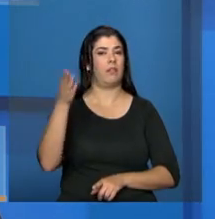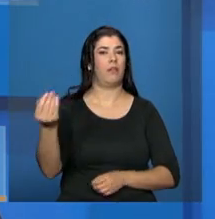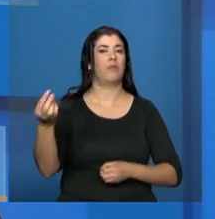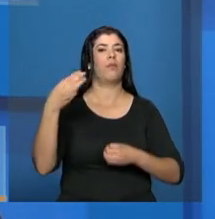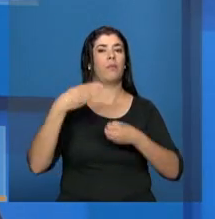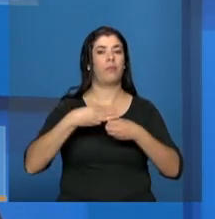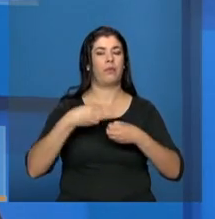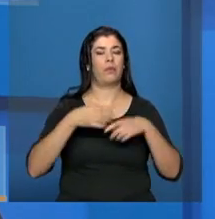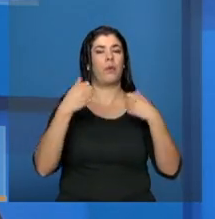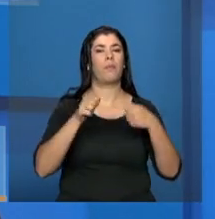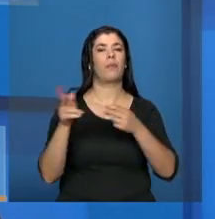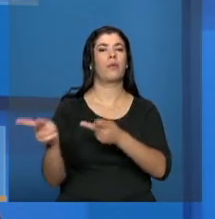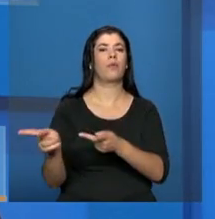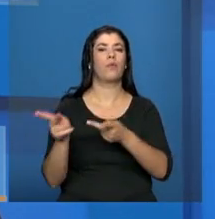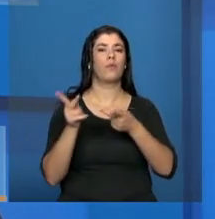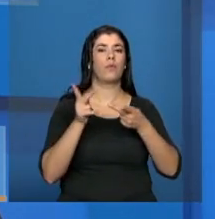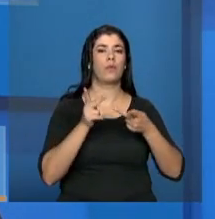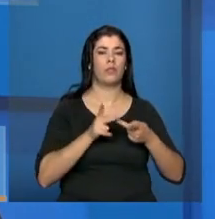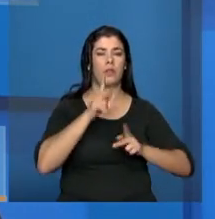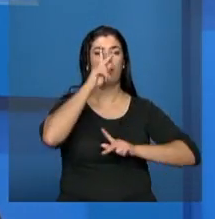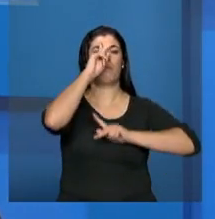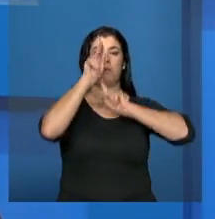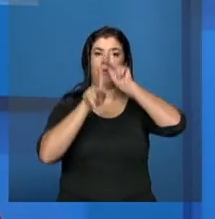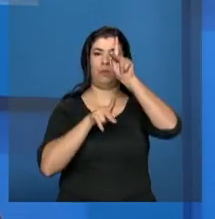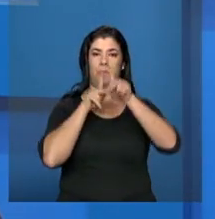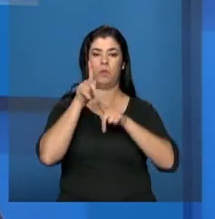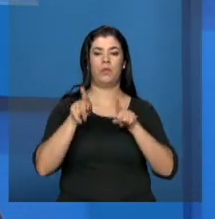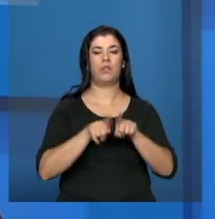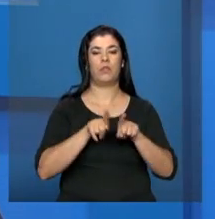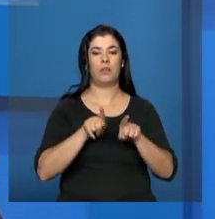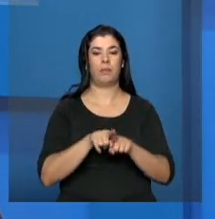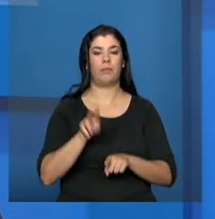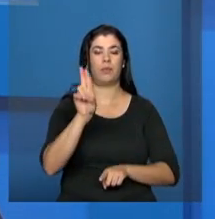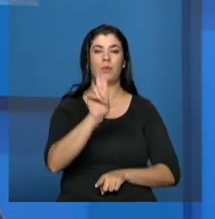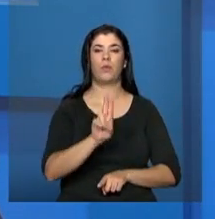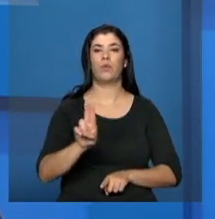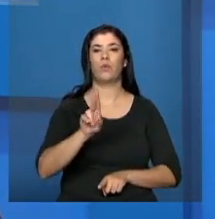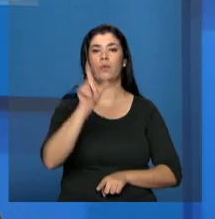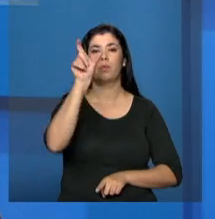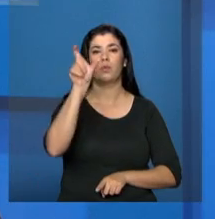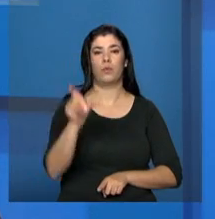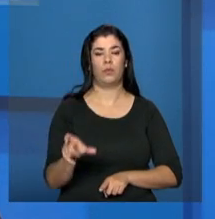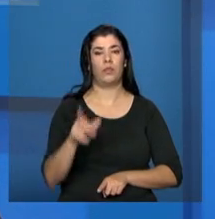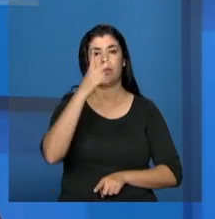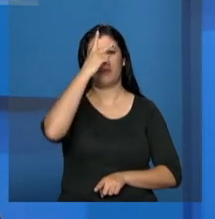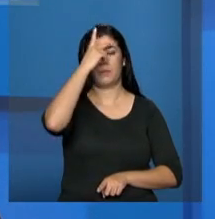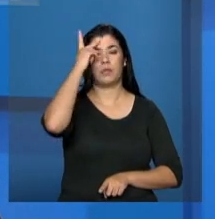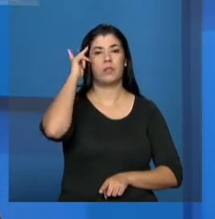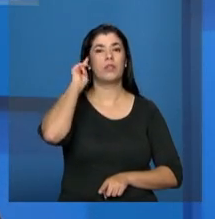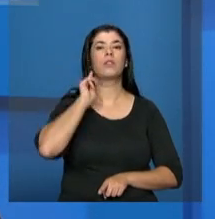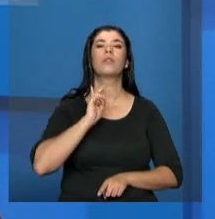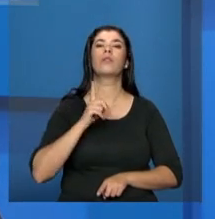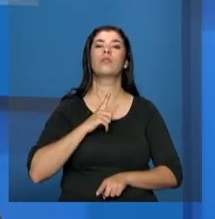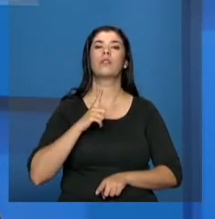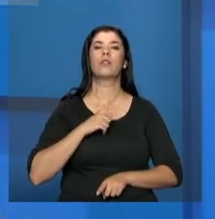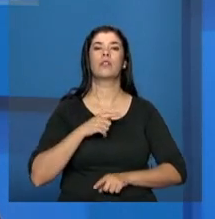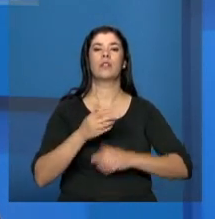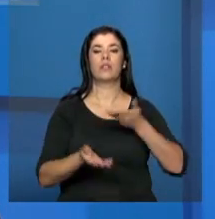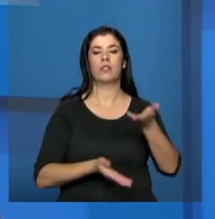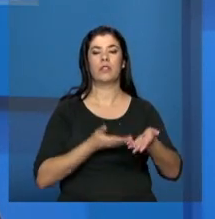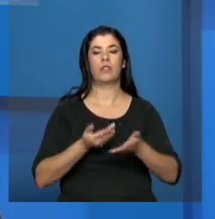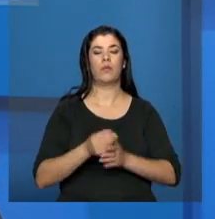deve convidar a sua população, os usuários dos serviços, dos programas, projetos e